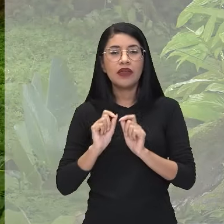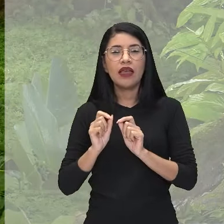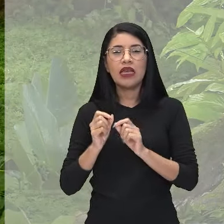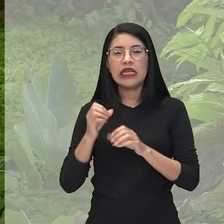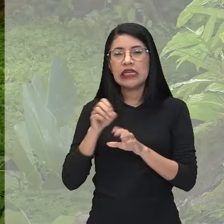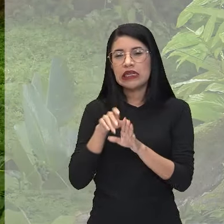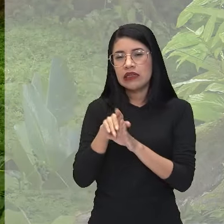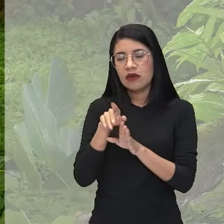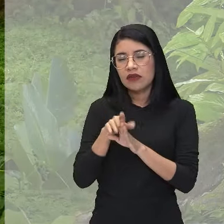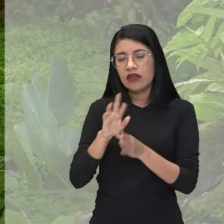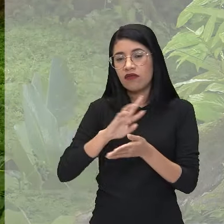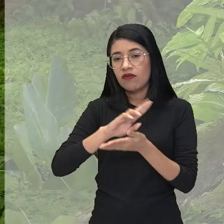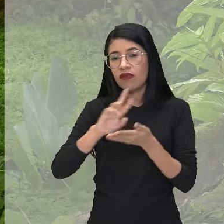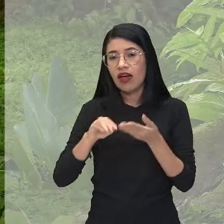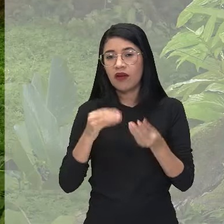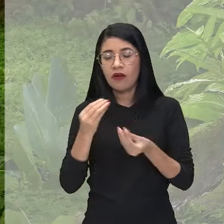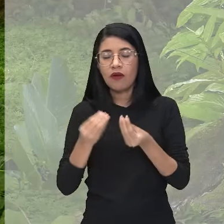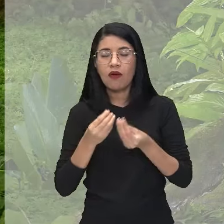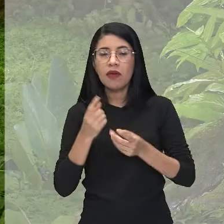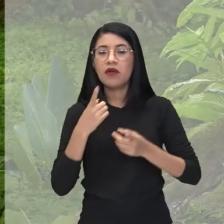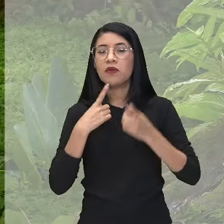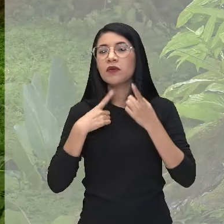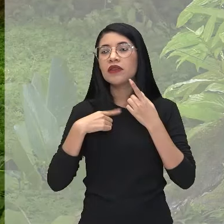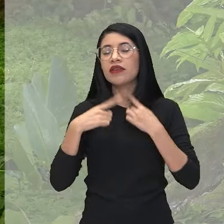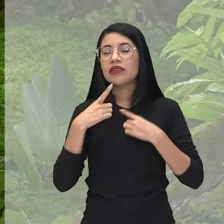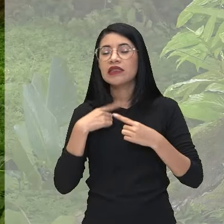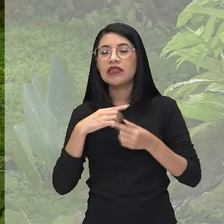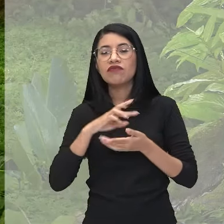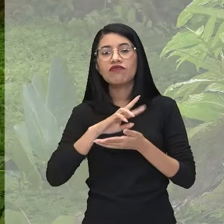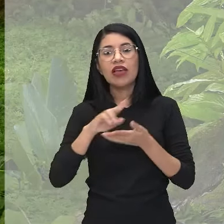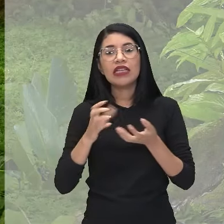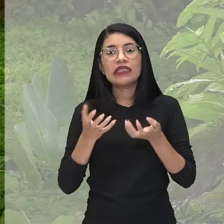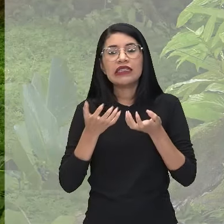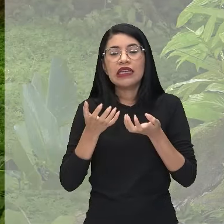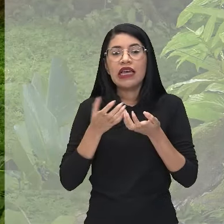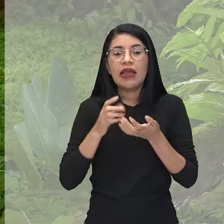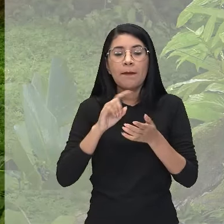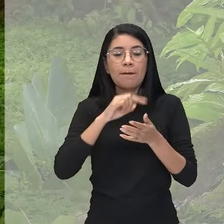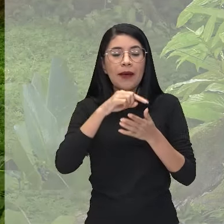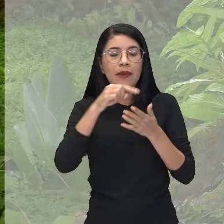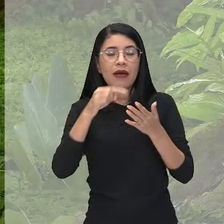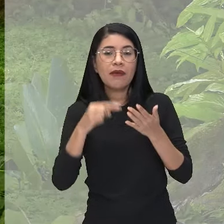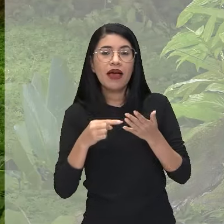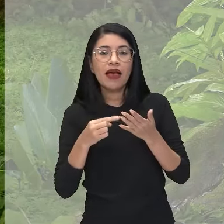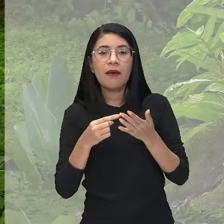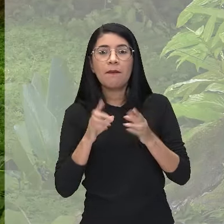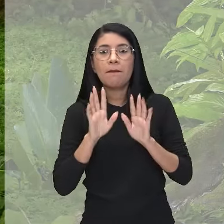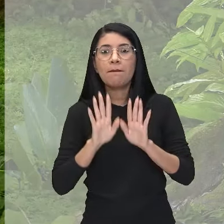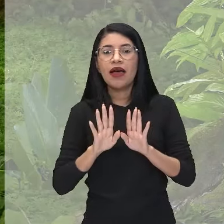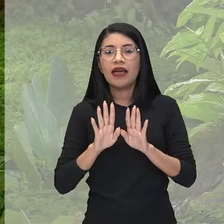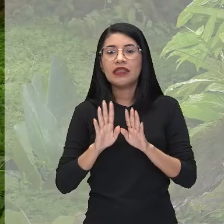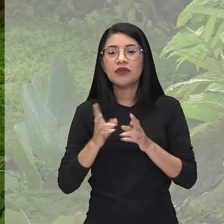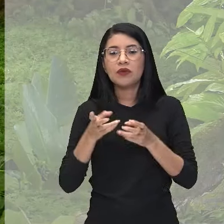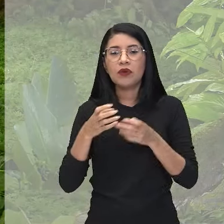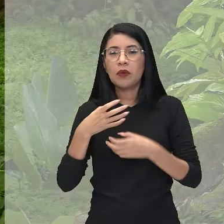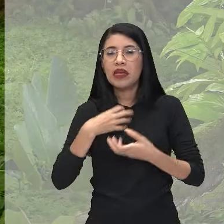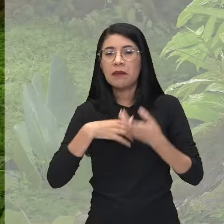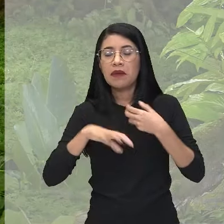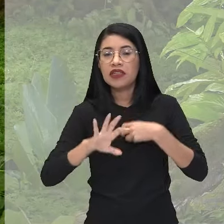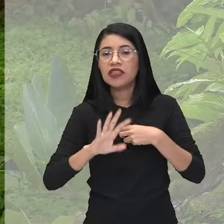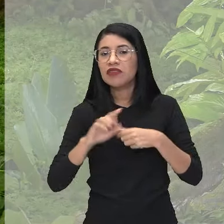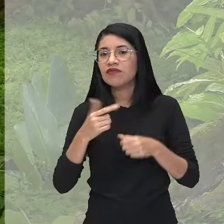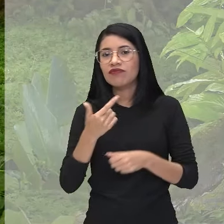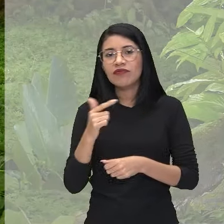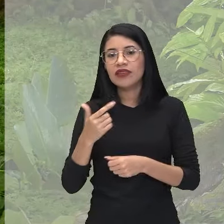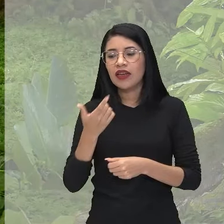que a gente repense sobre o desejo desenfreado de querer tudo sem olhar o próprio, né? Sem olhar além